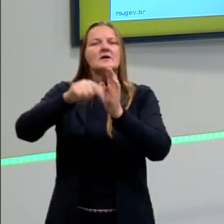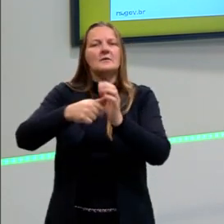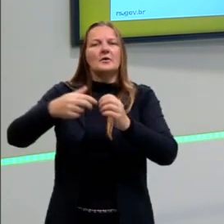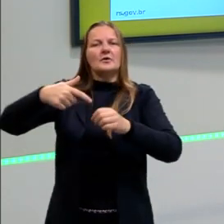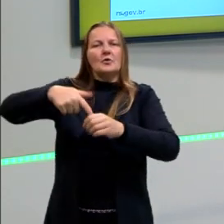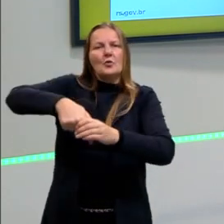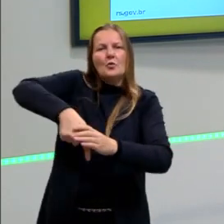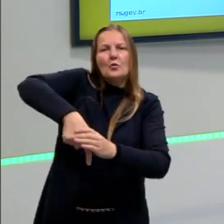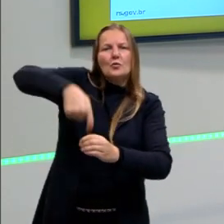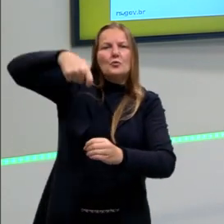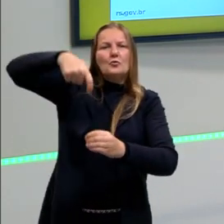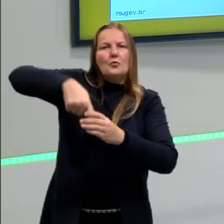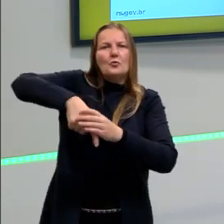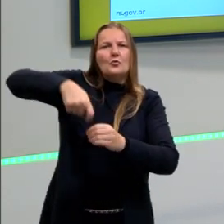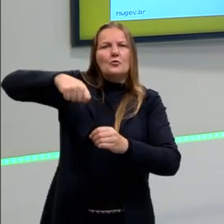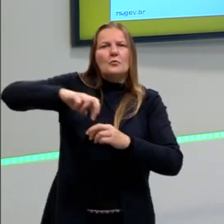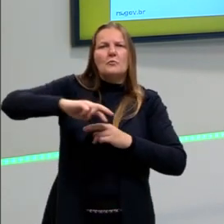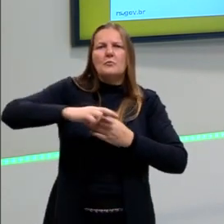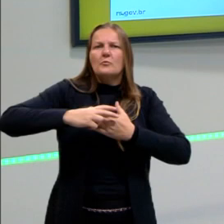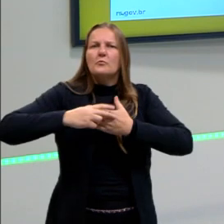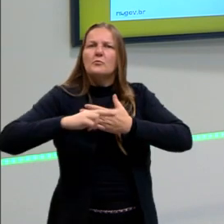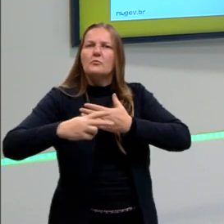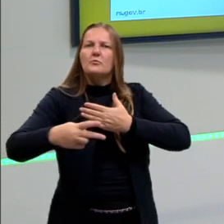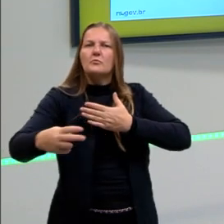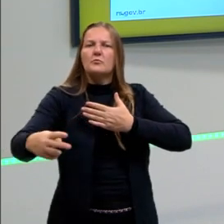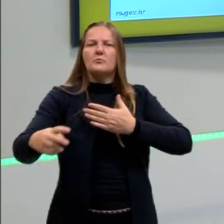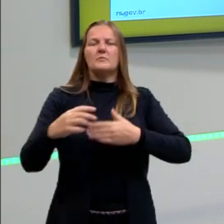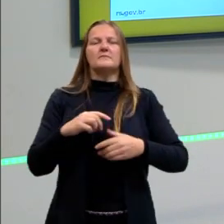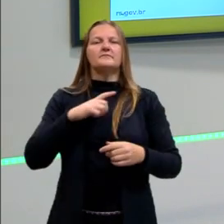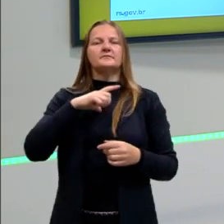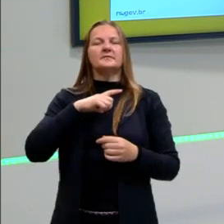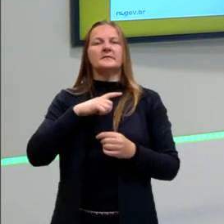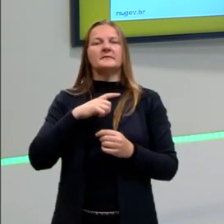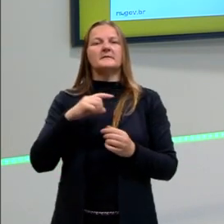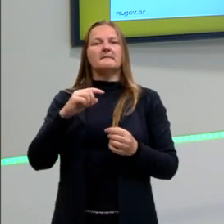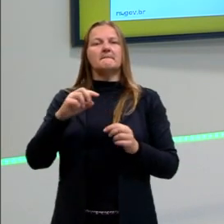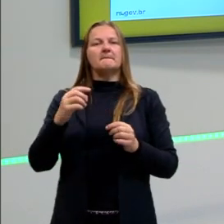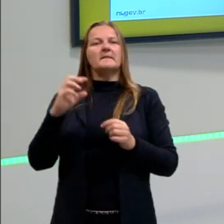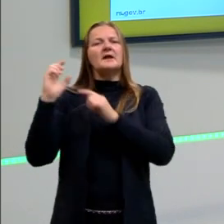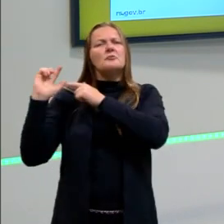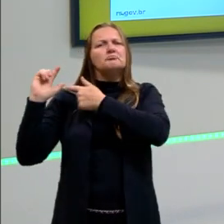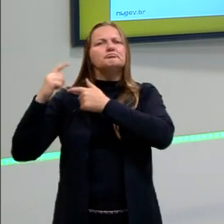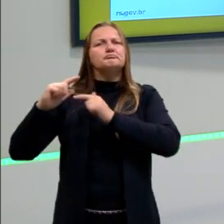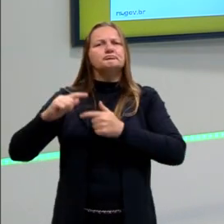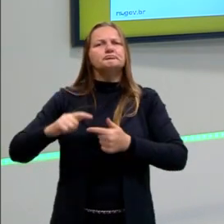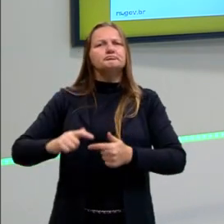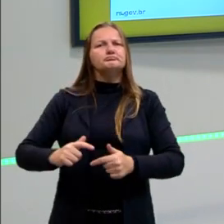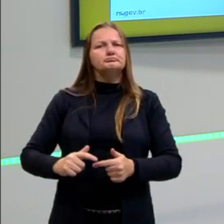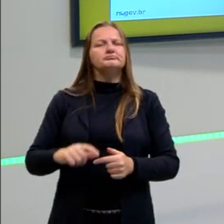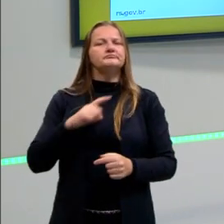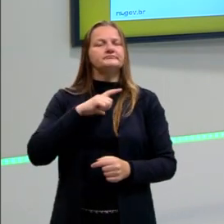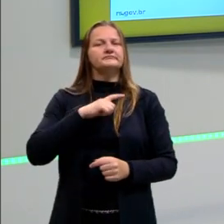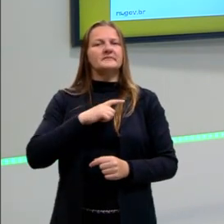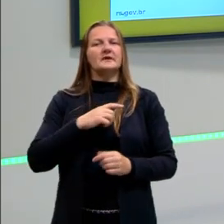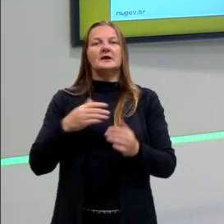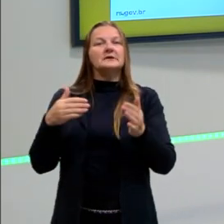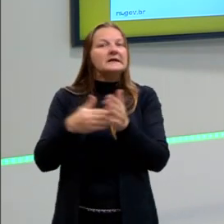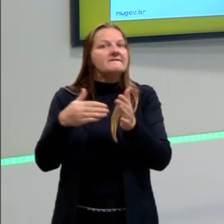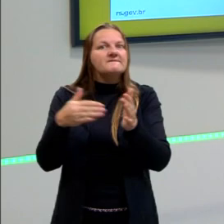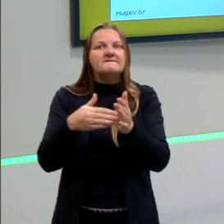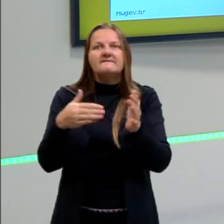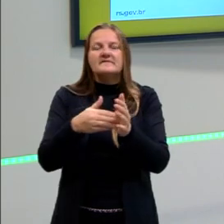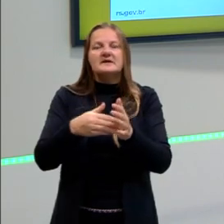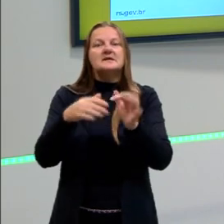petróleo, seus derivados, né, então, são energias que a gente chama convencionais, tá, gurizada? E são finitas, elas são